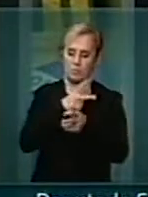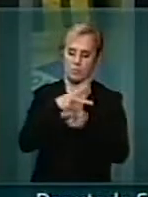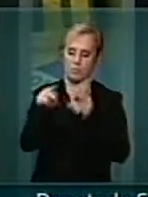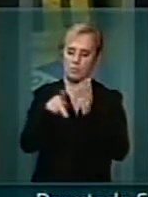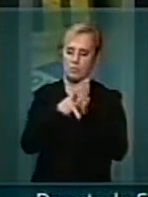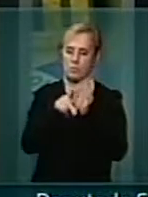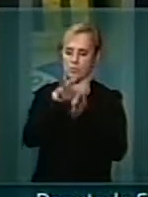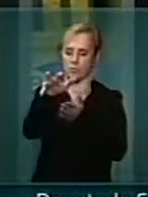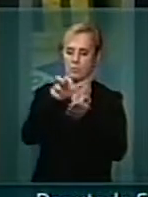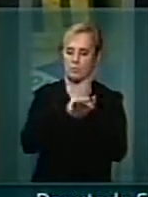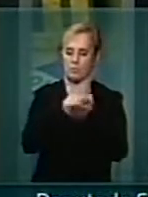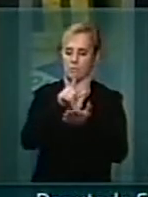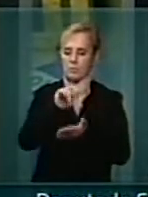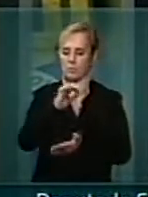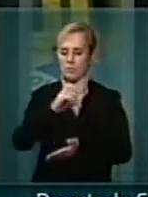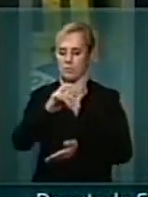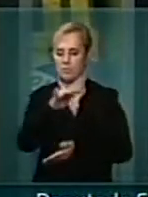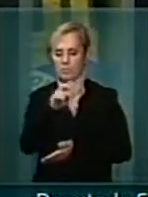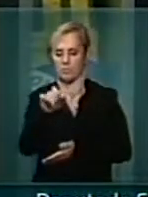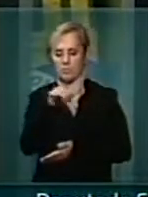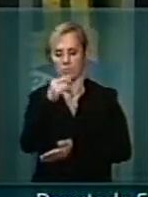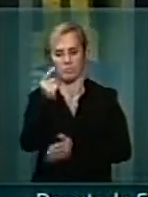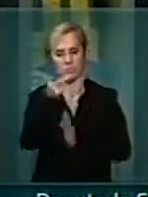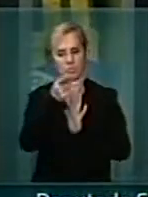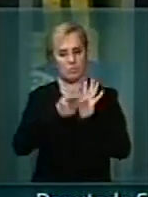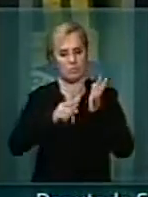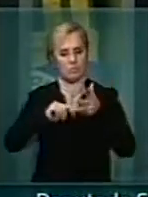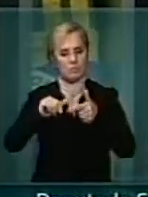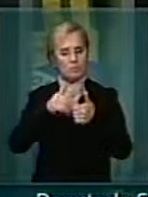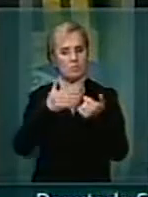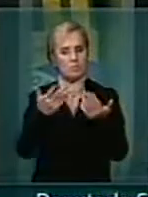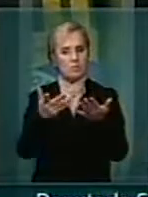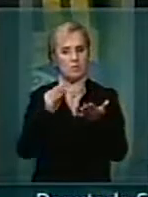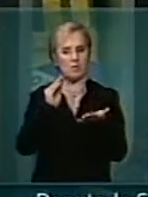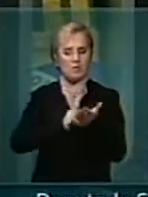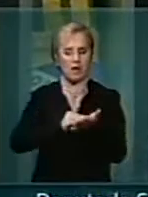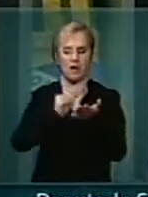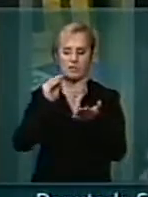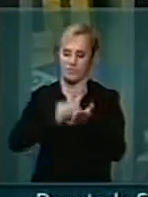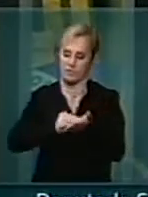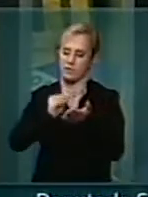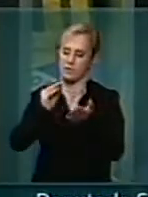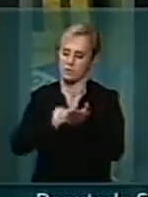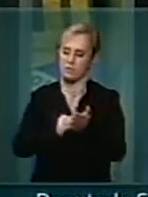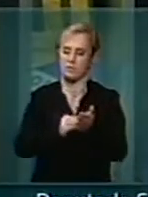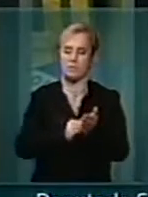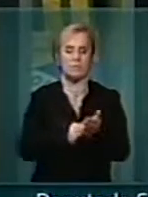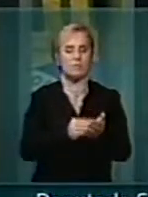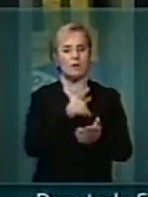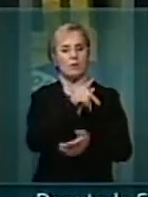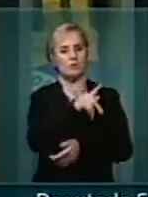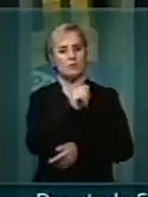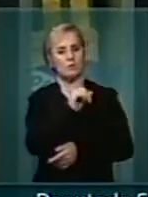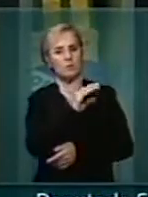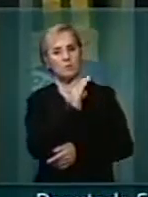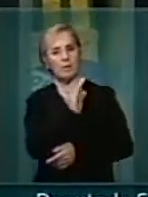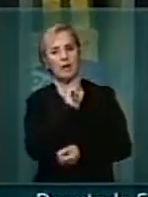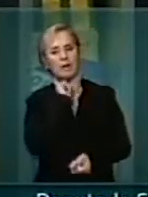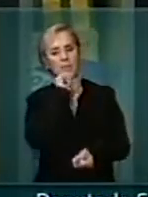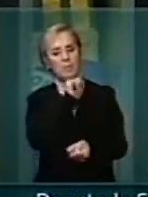para executar determinadas etapas do projeto e fica aí o PAC empacado, não